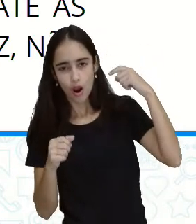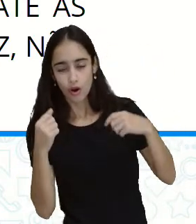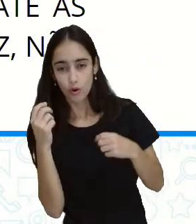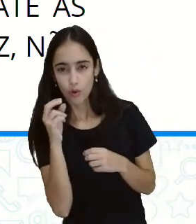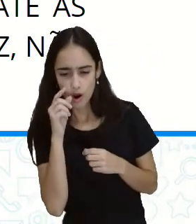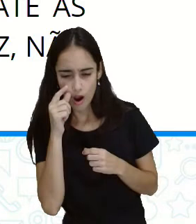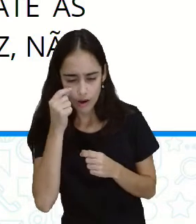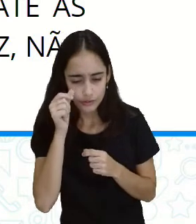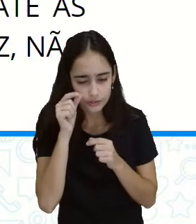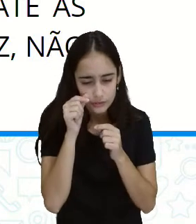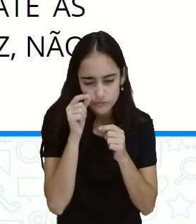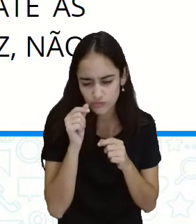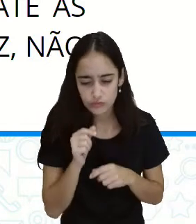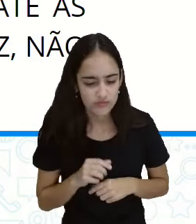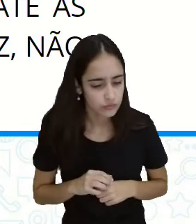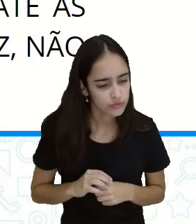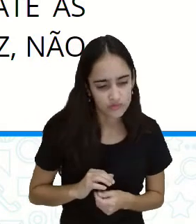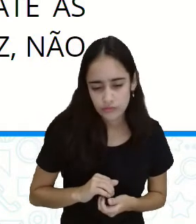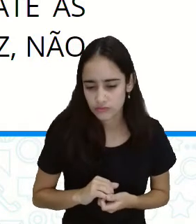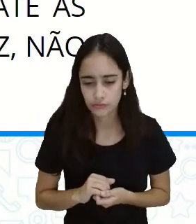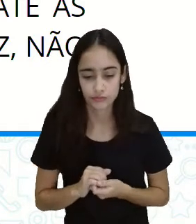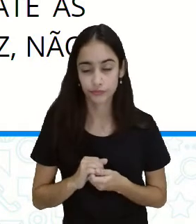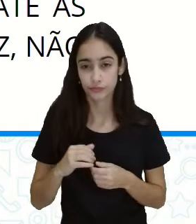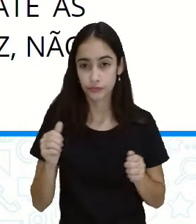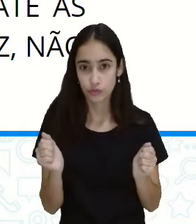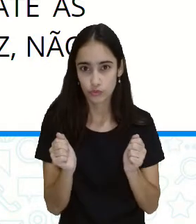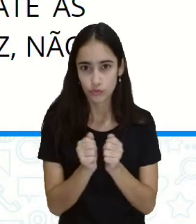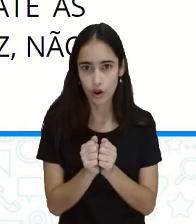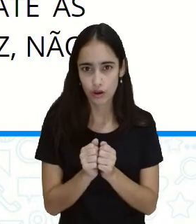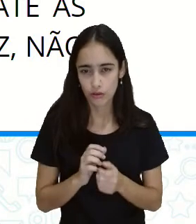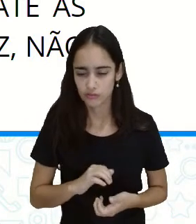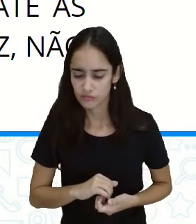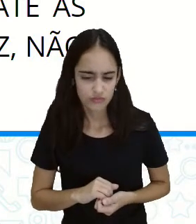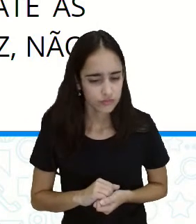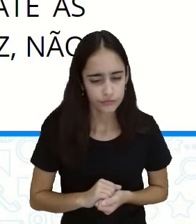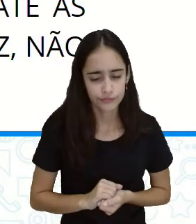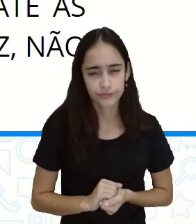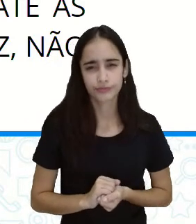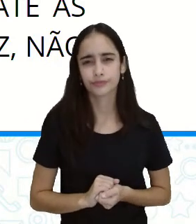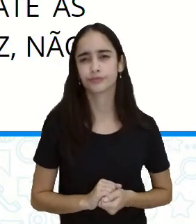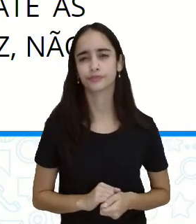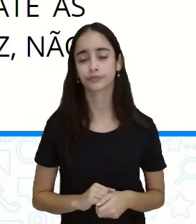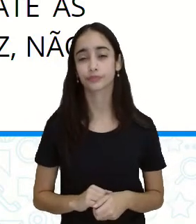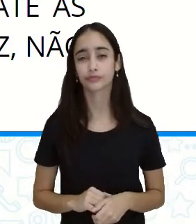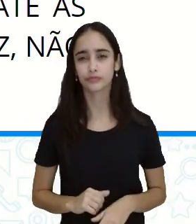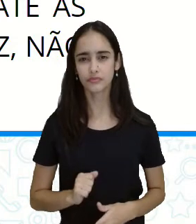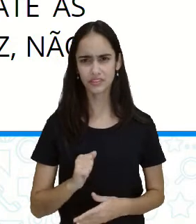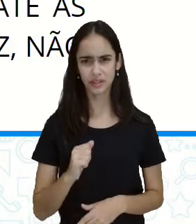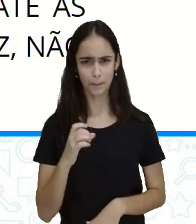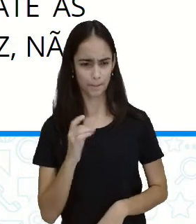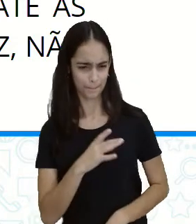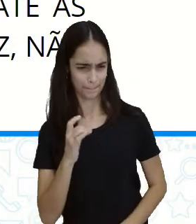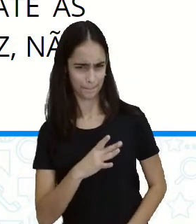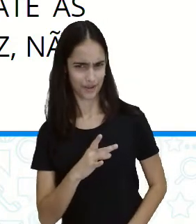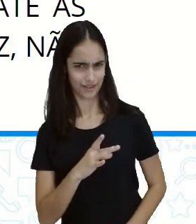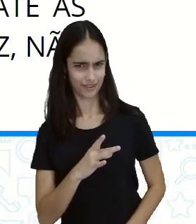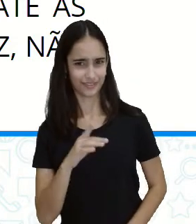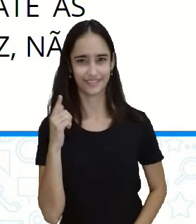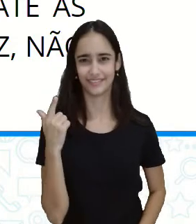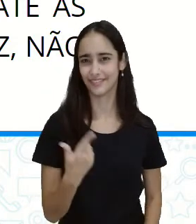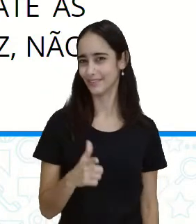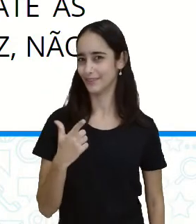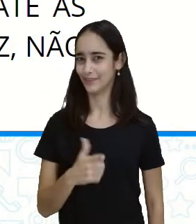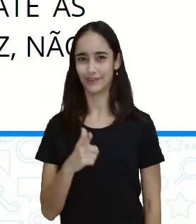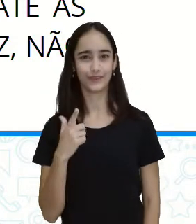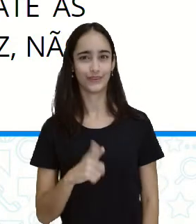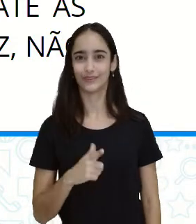e farejou, começou a cheirar esse animal. Sem medo nenhum, lembra que o ratinho é